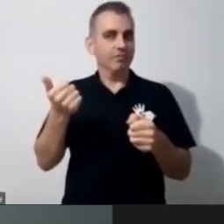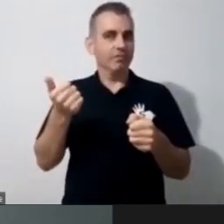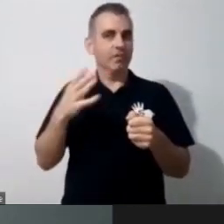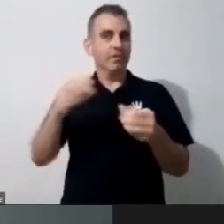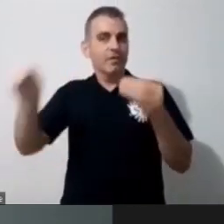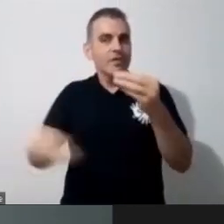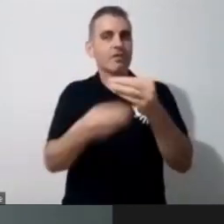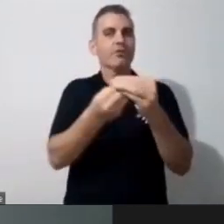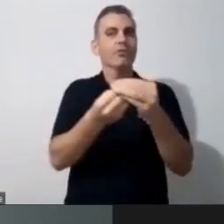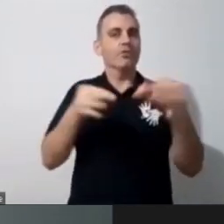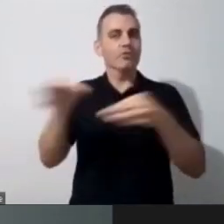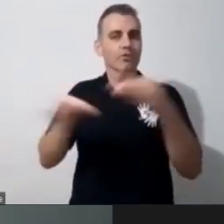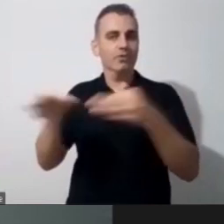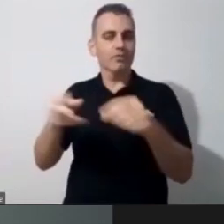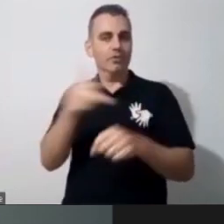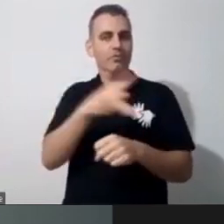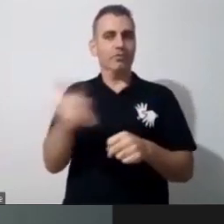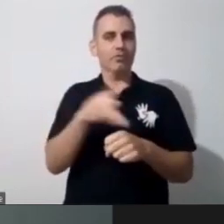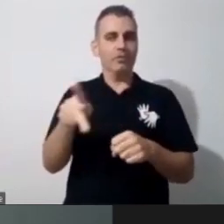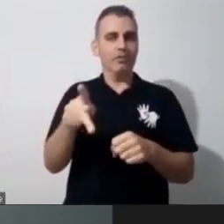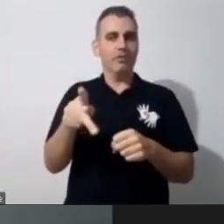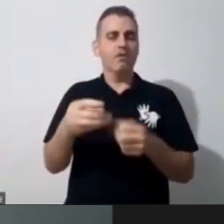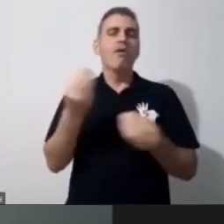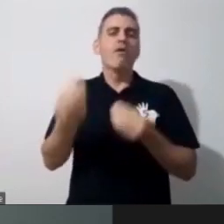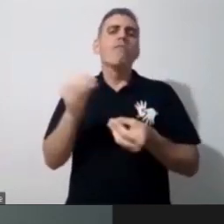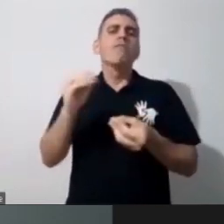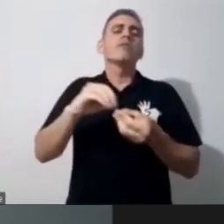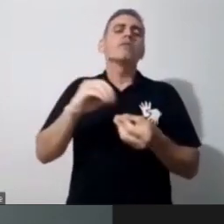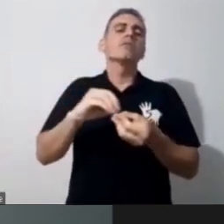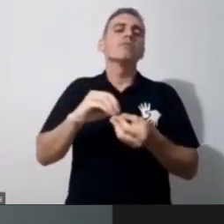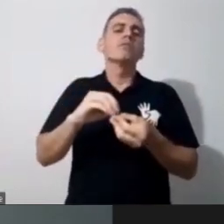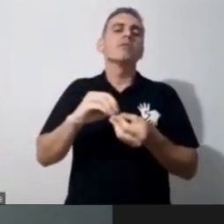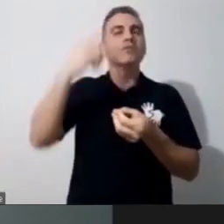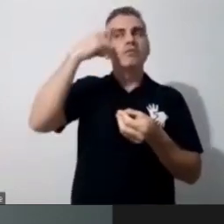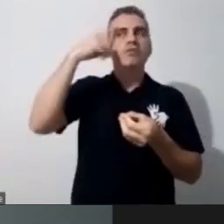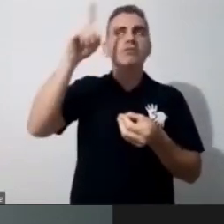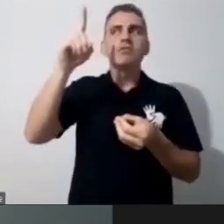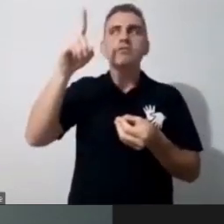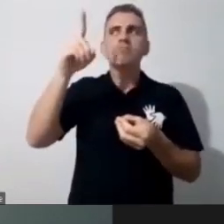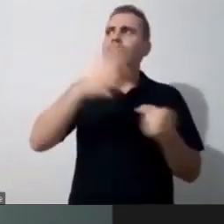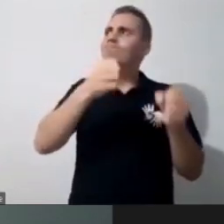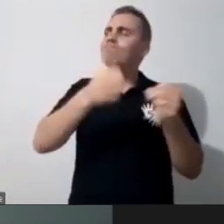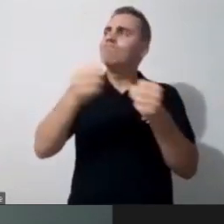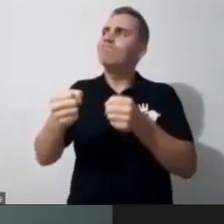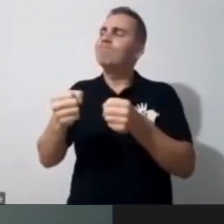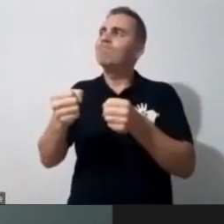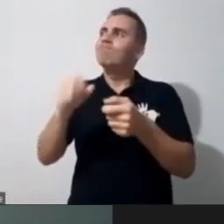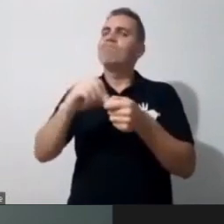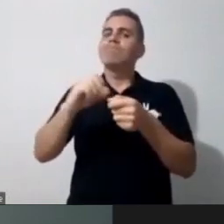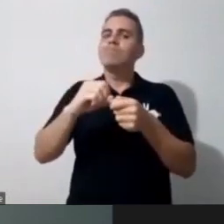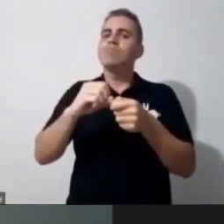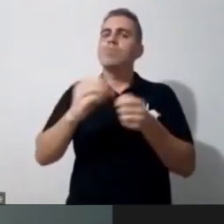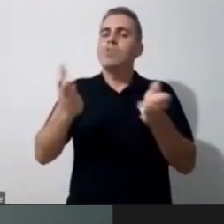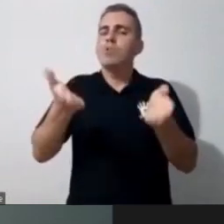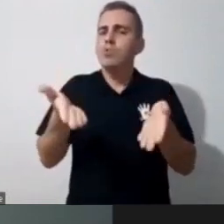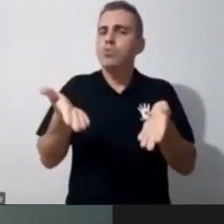Então, como é que a gente faz isso, né? A gente faz isso pensando quais são as possibilidades que essa família